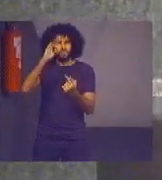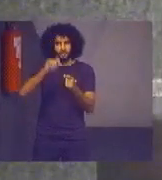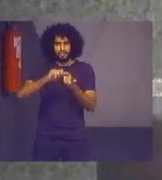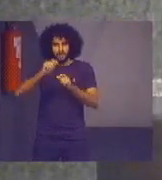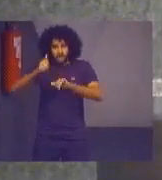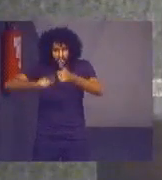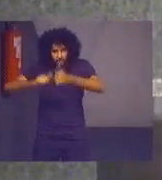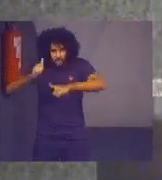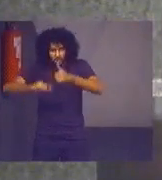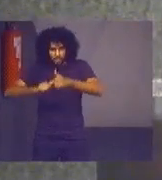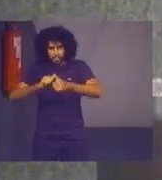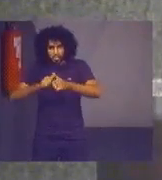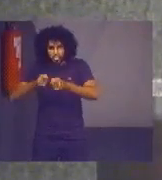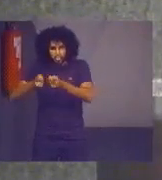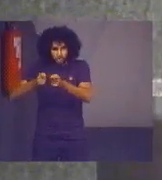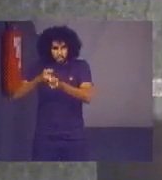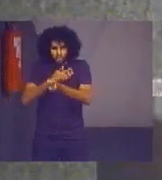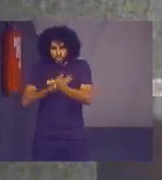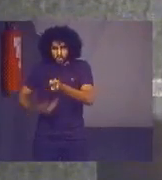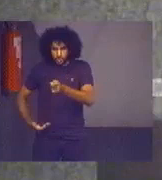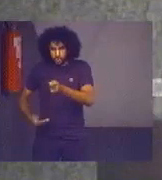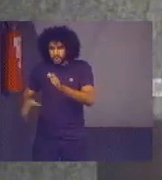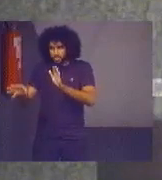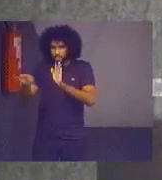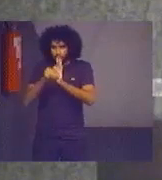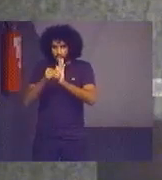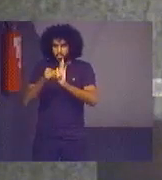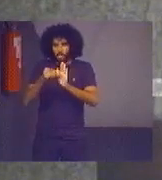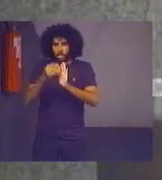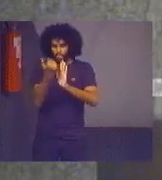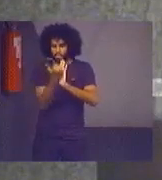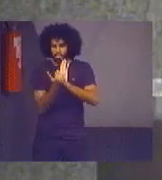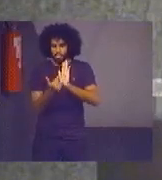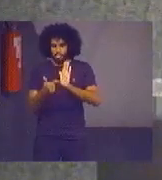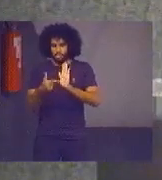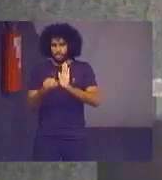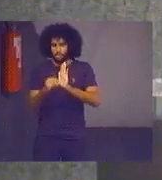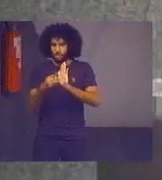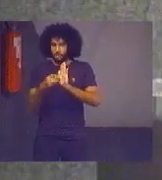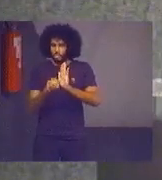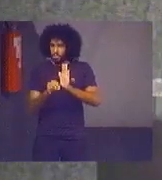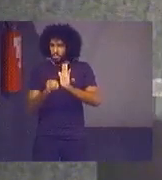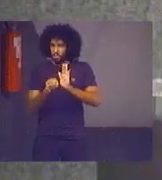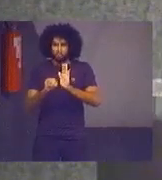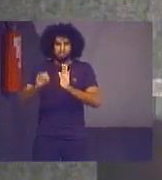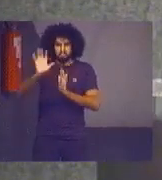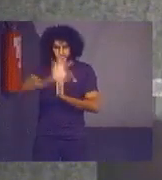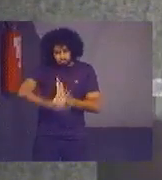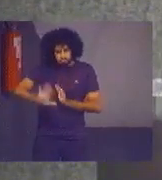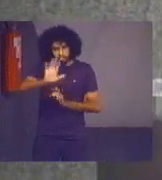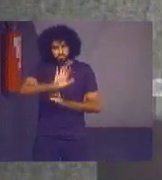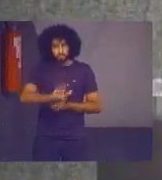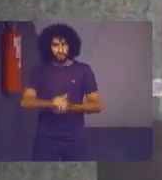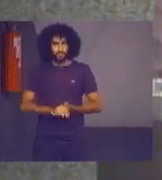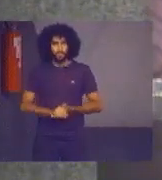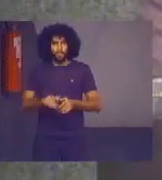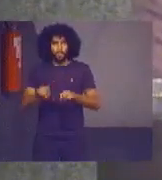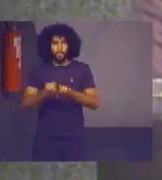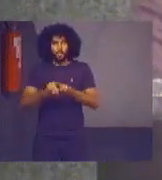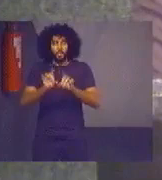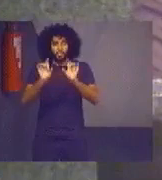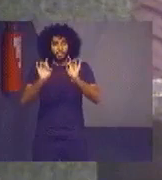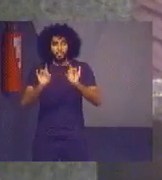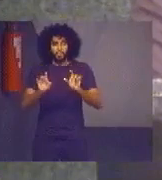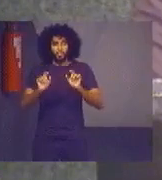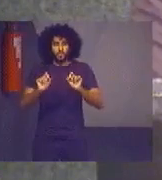governança necessárias para implementar a Agenda 2030, isso como um todo. E, especificamente,